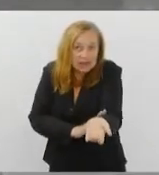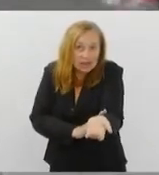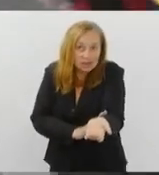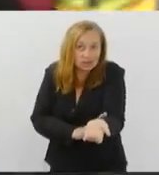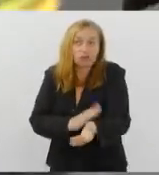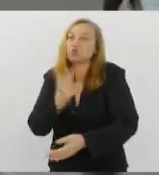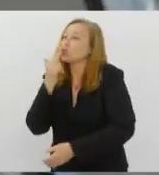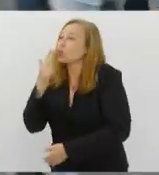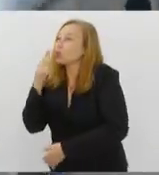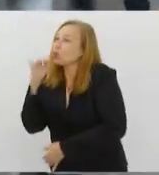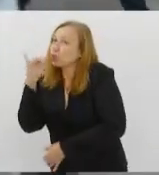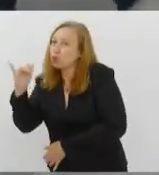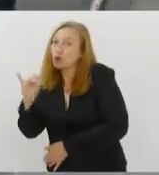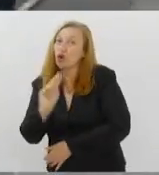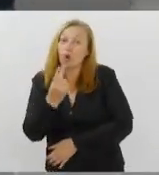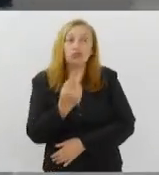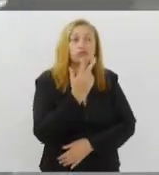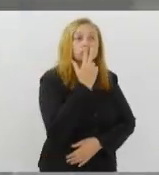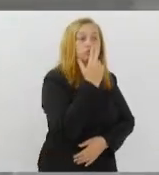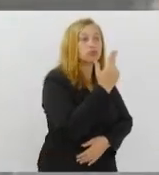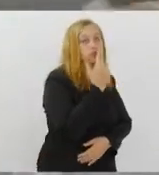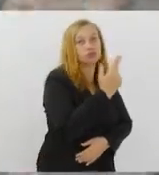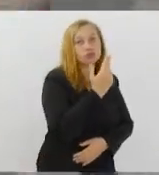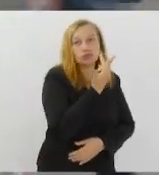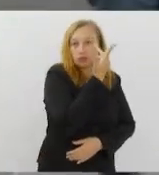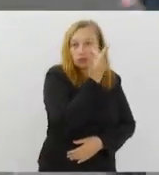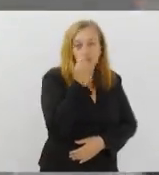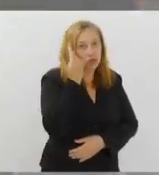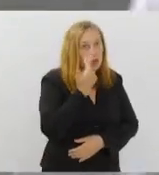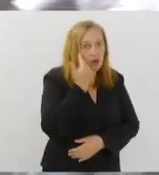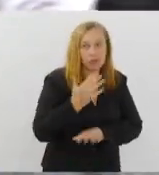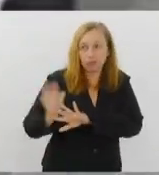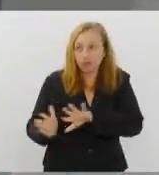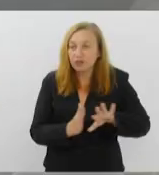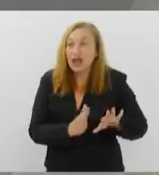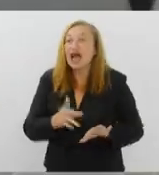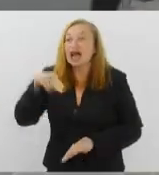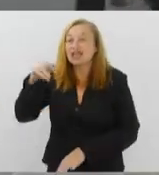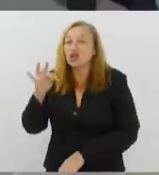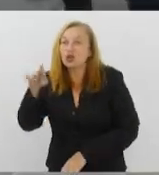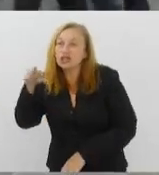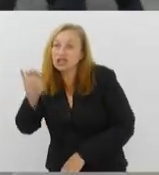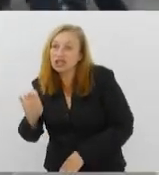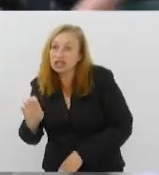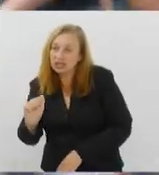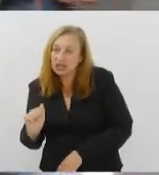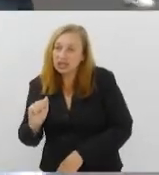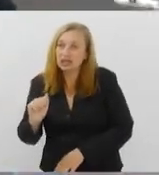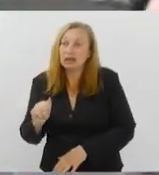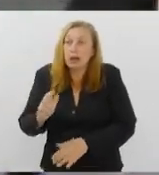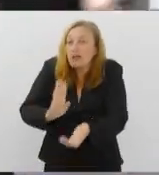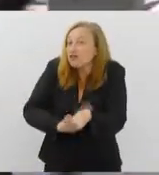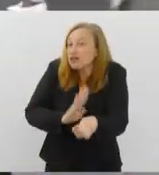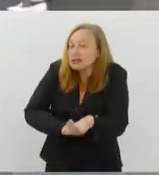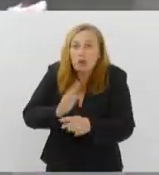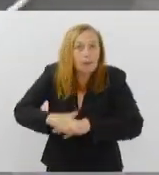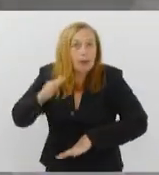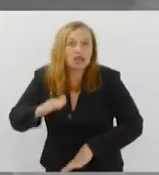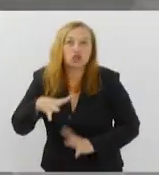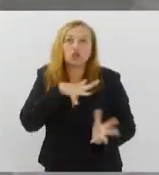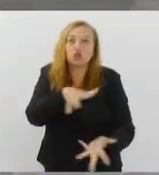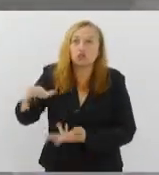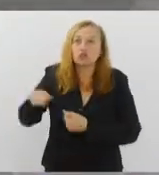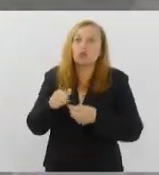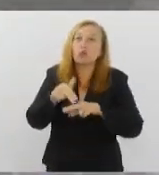cigarro, tanto do tradicional quanto do eletrônico. A nicotina é uma das substâncias que mais viciam no mundo, né?